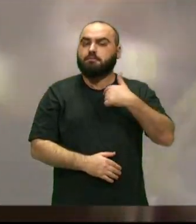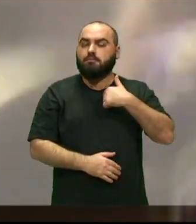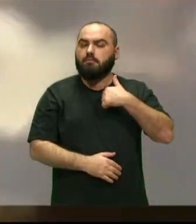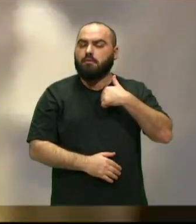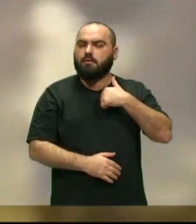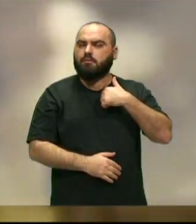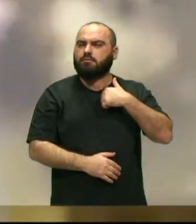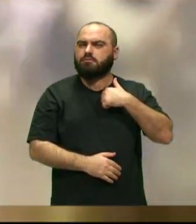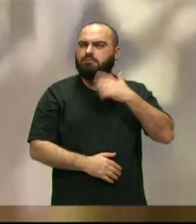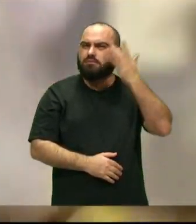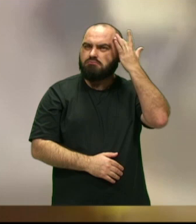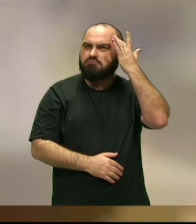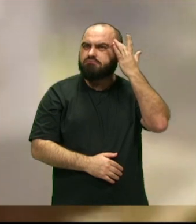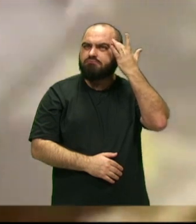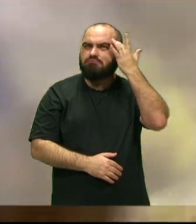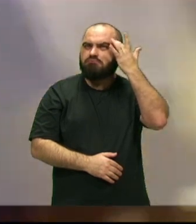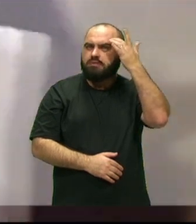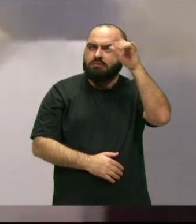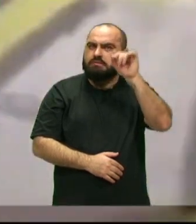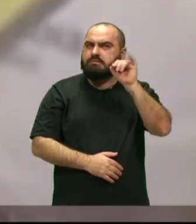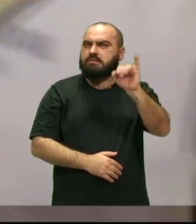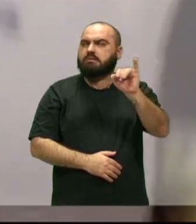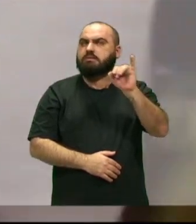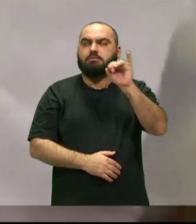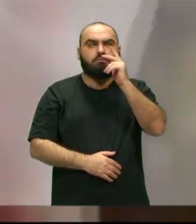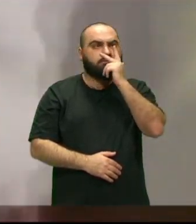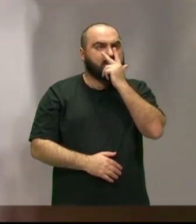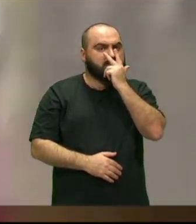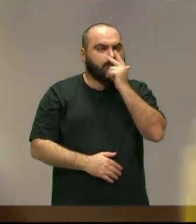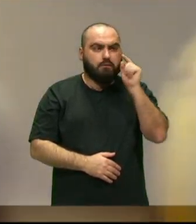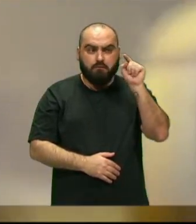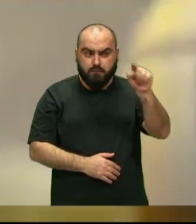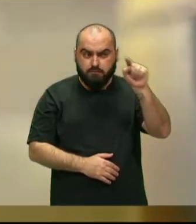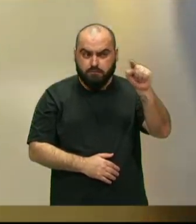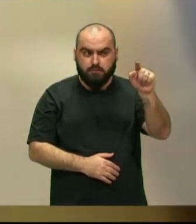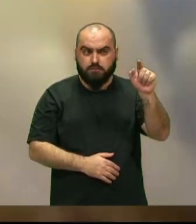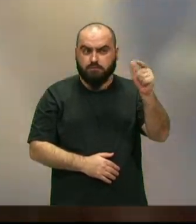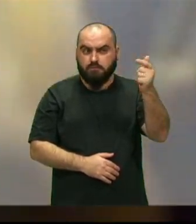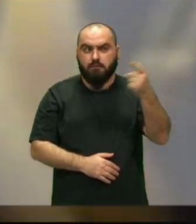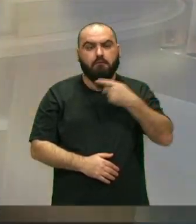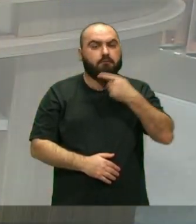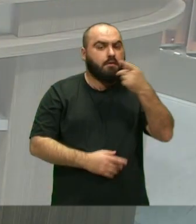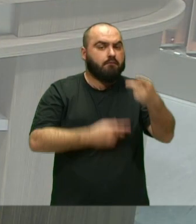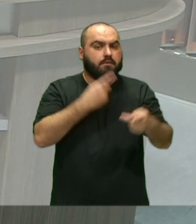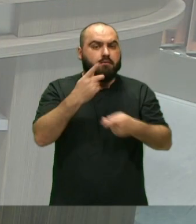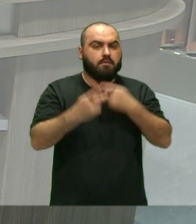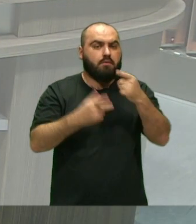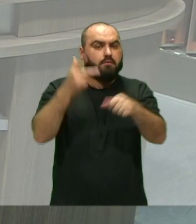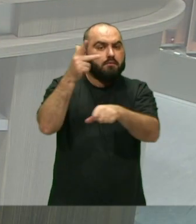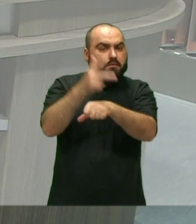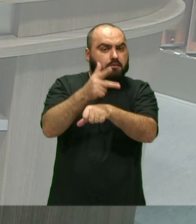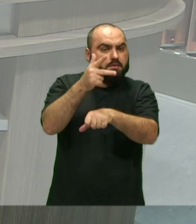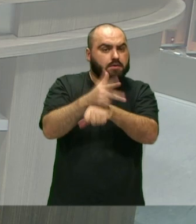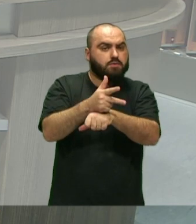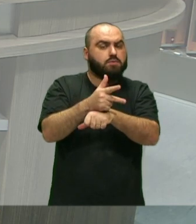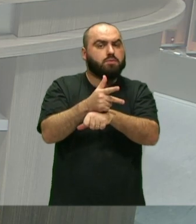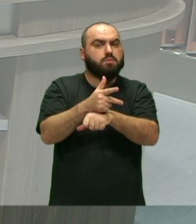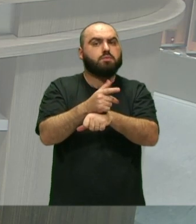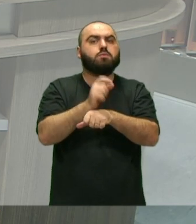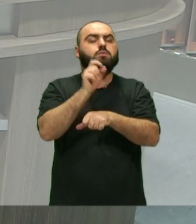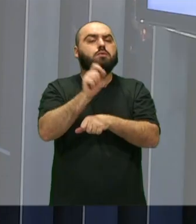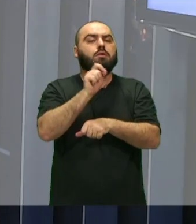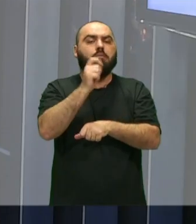Né? No caso Acho que Não sei se foi Se foi Você, mestre Que falou isso No vídeo e tal Que